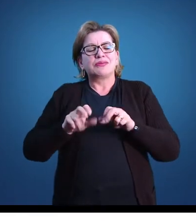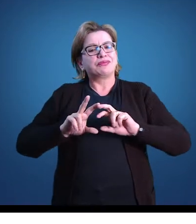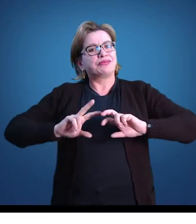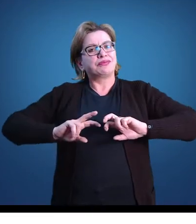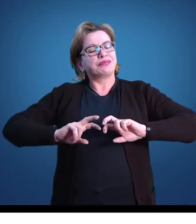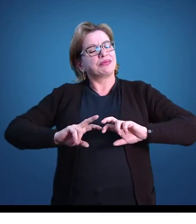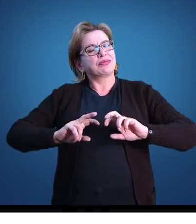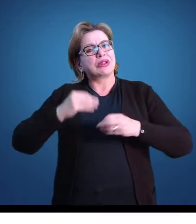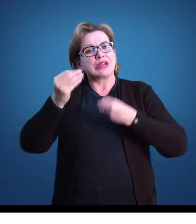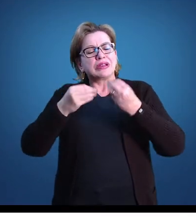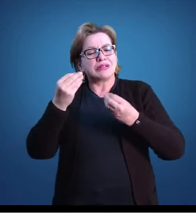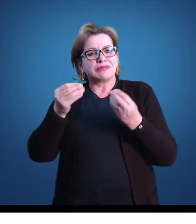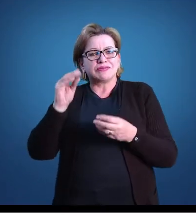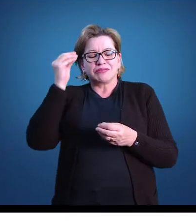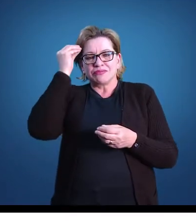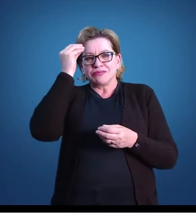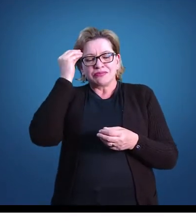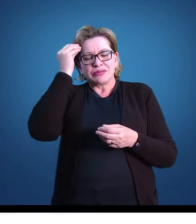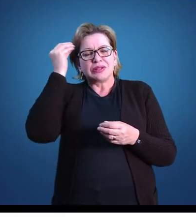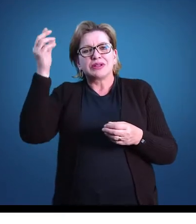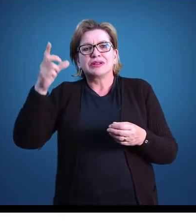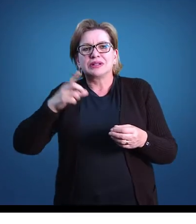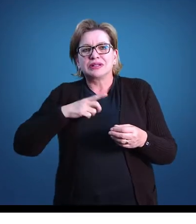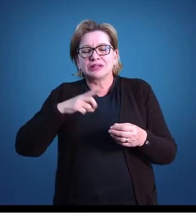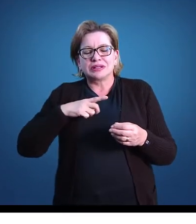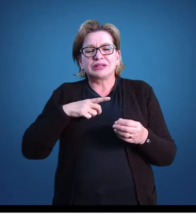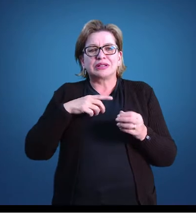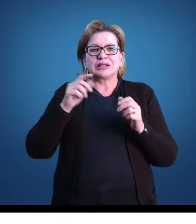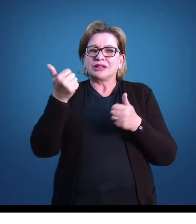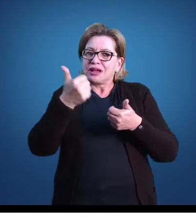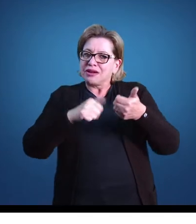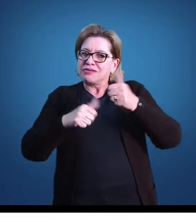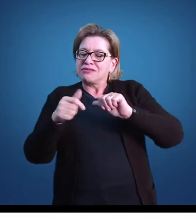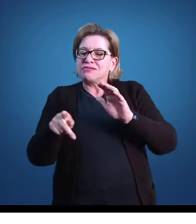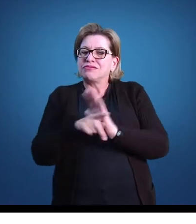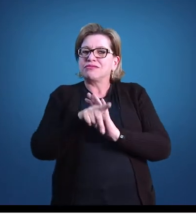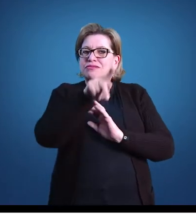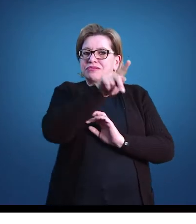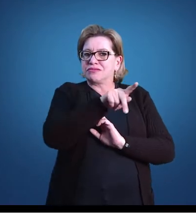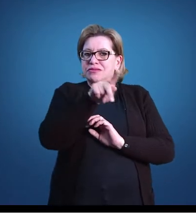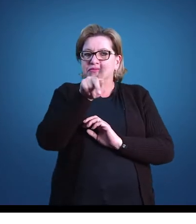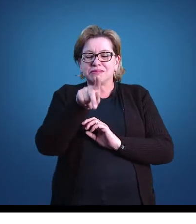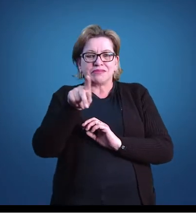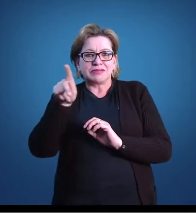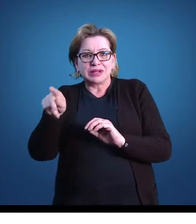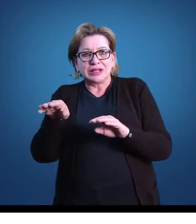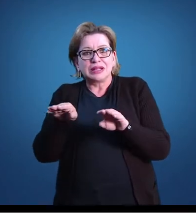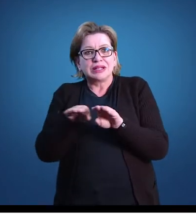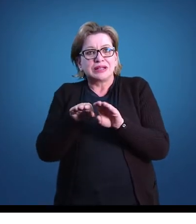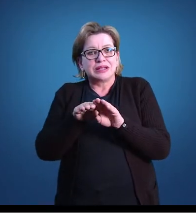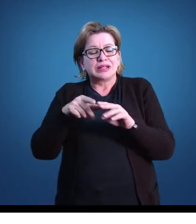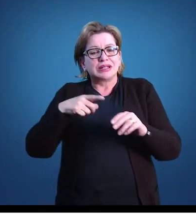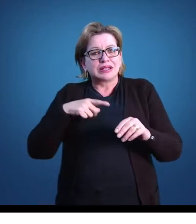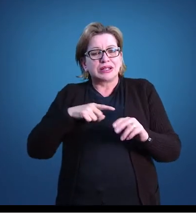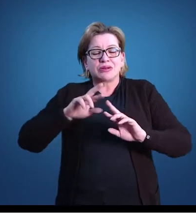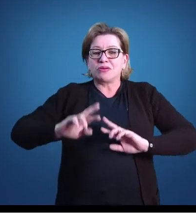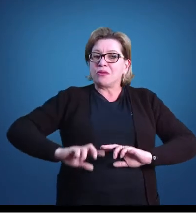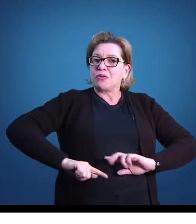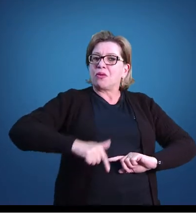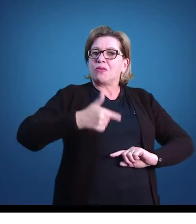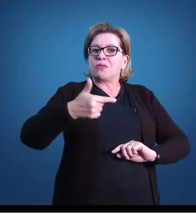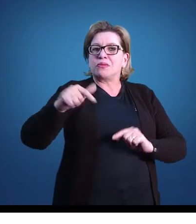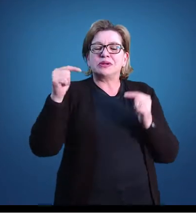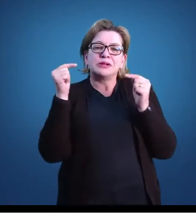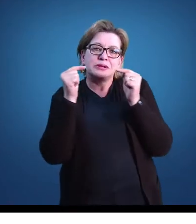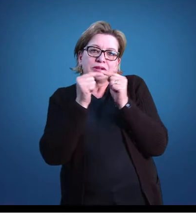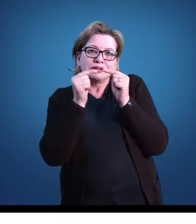avaliação no projeto político-pedagógico, de uma maneira geral. Nós temos também uma concepção relacionada à educação física, que está